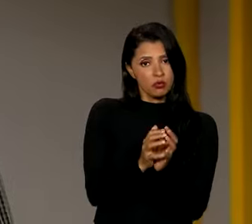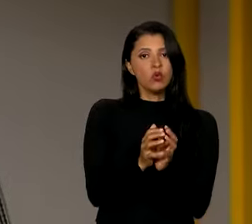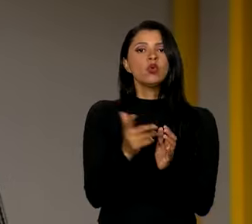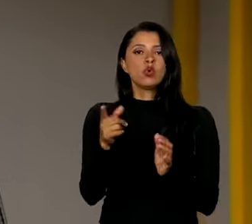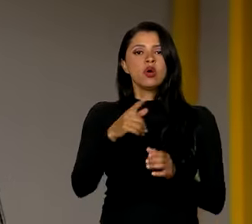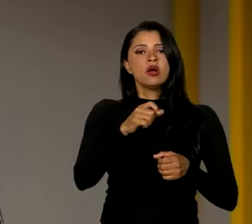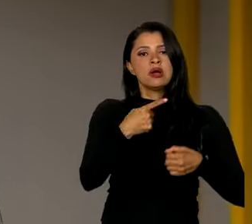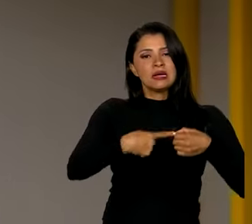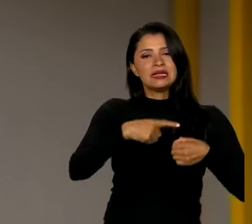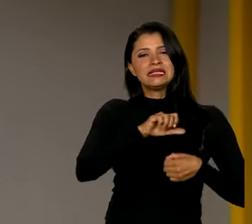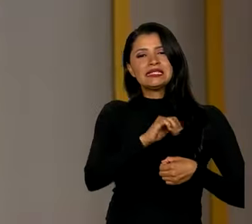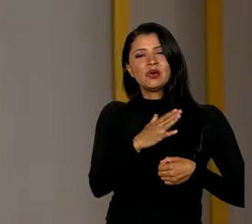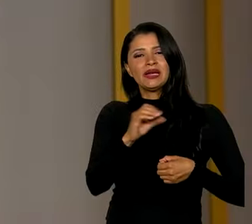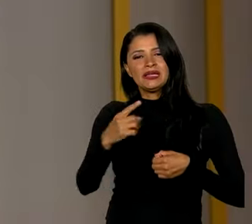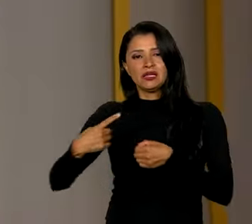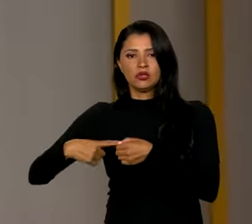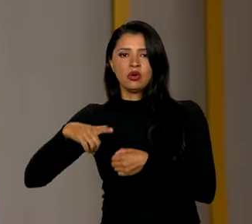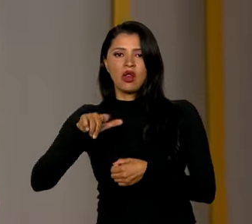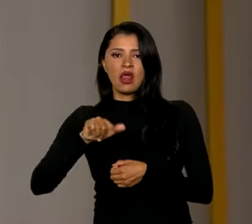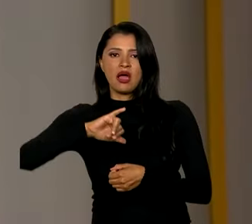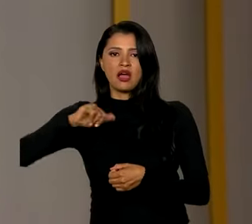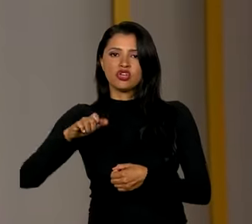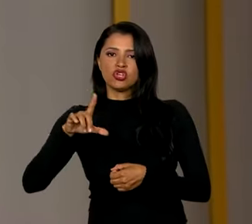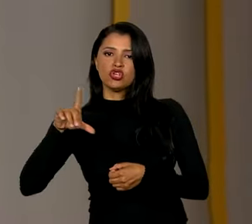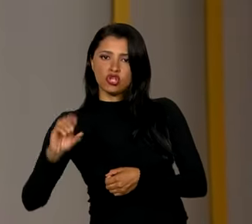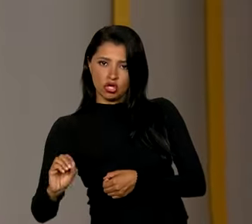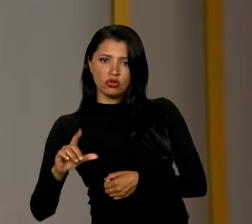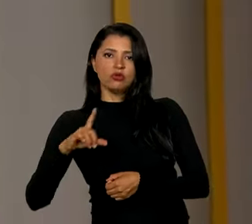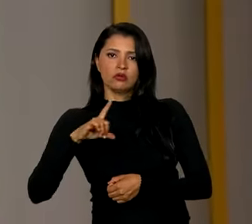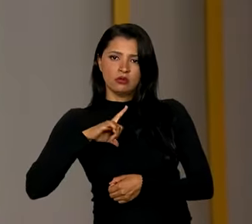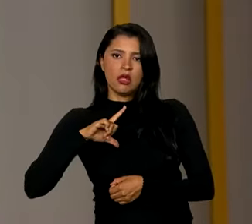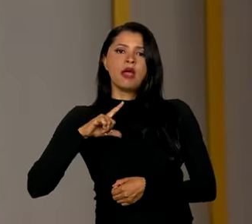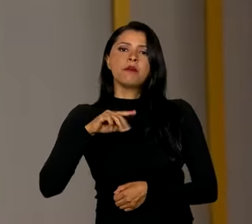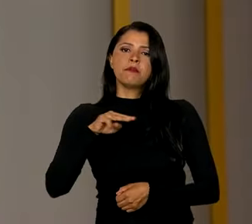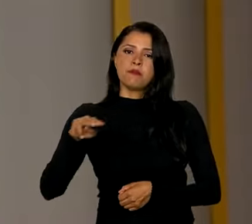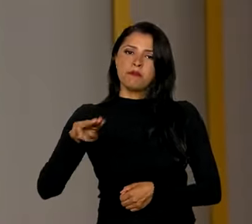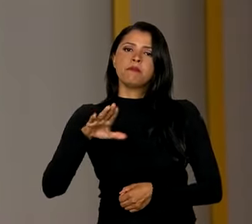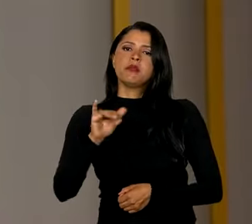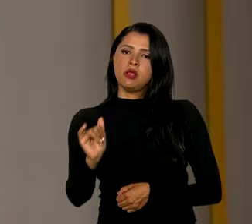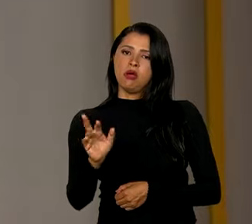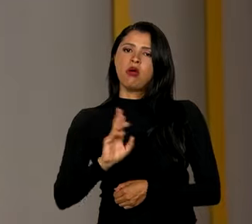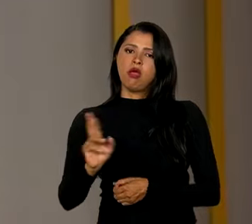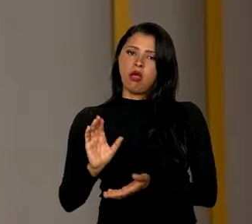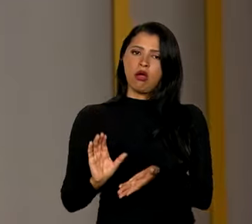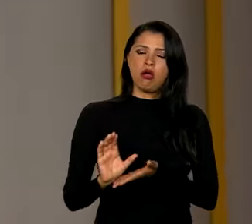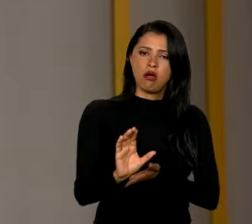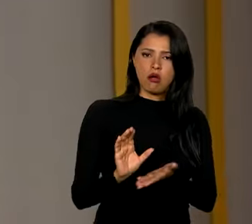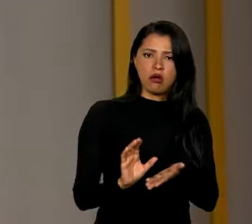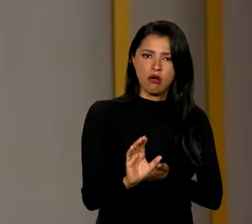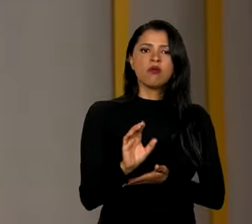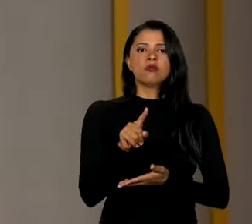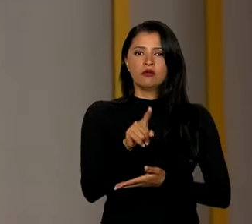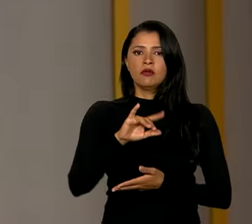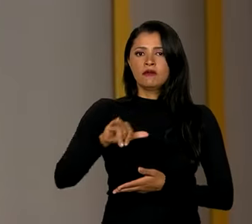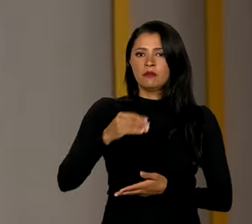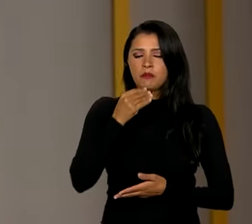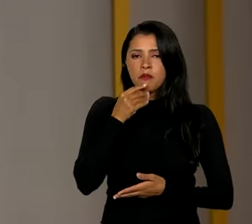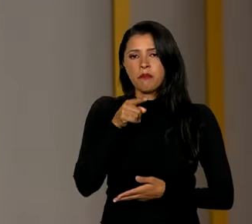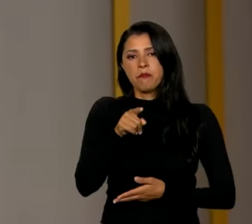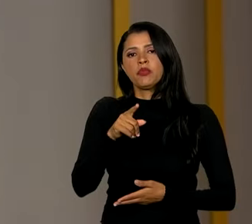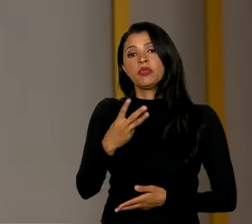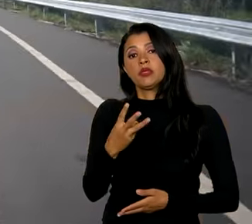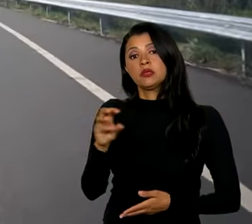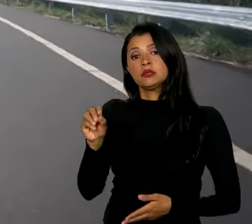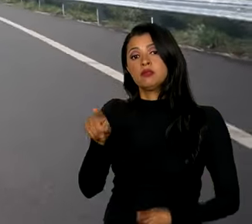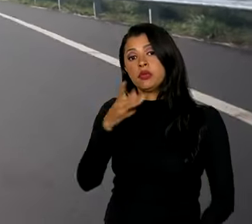Caetano e Lagedo. A obra conta com meio bilhão de reais de investimentos e vai beneficiar 300 mil pessoas.